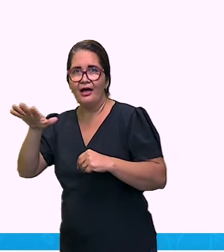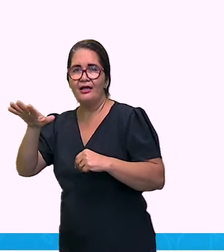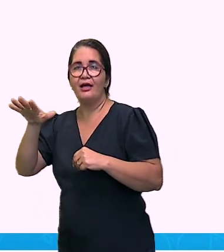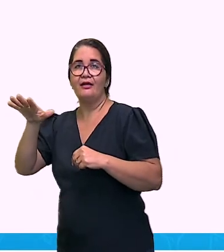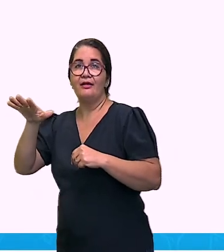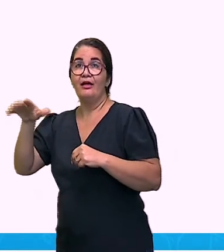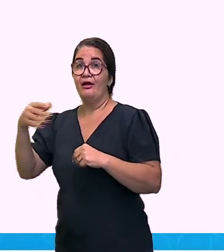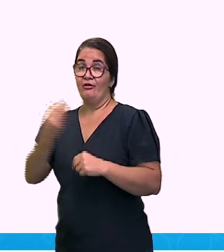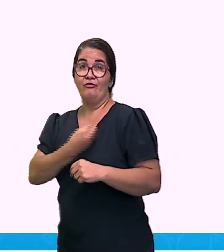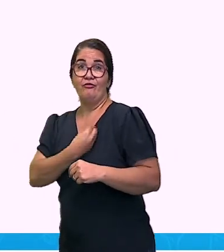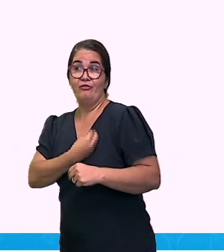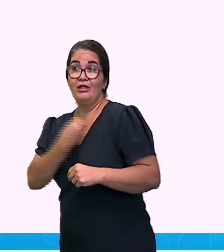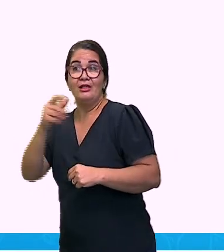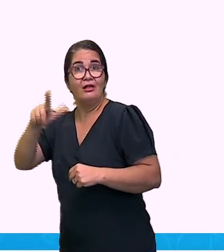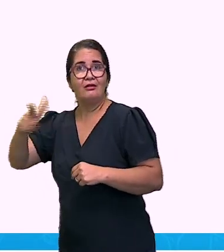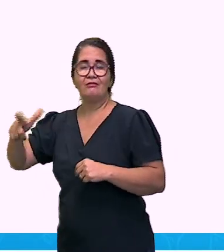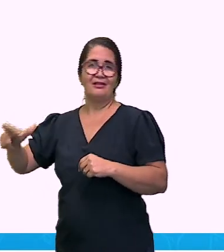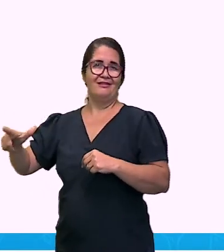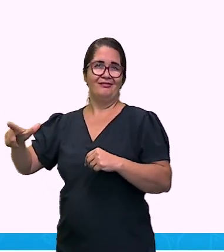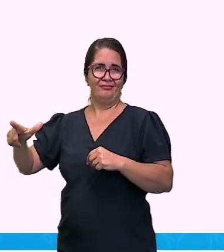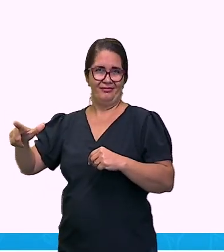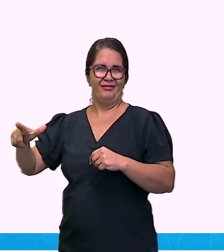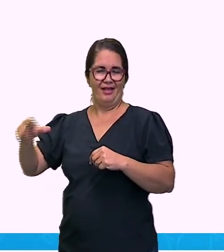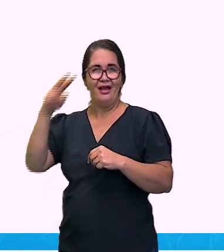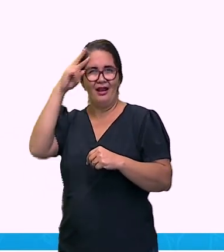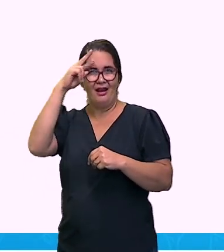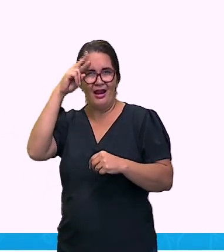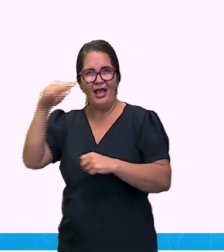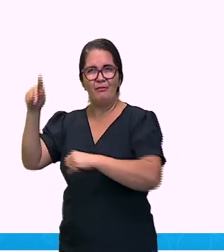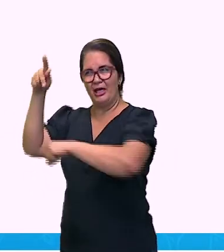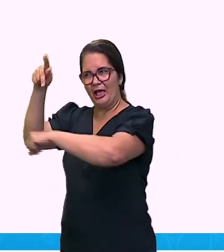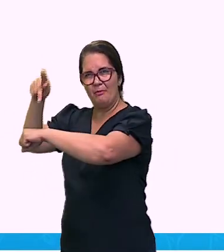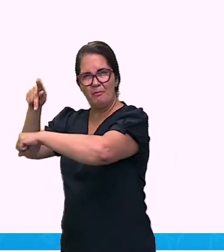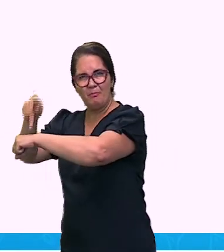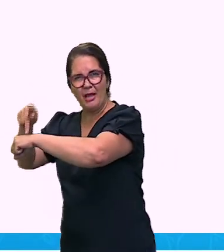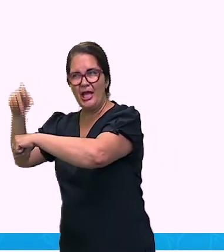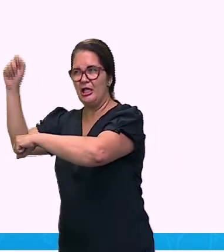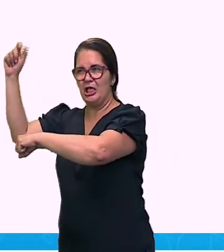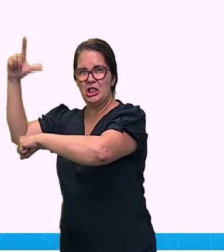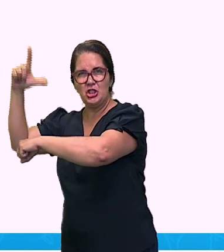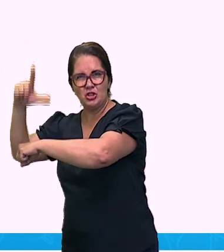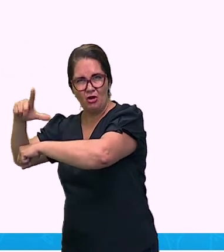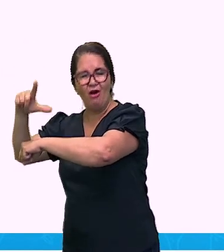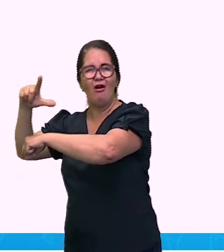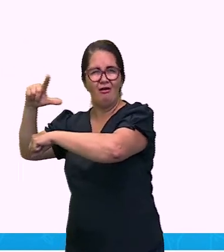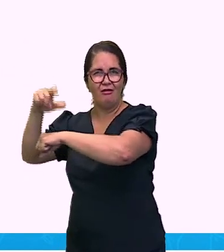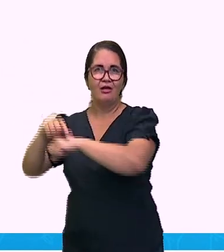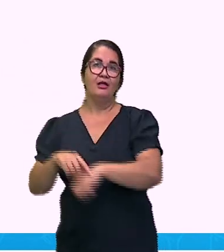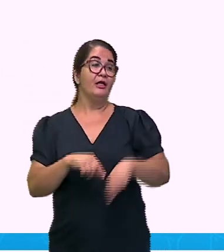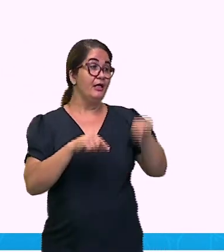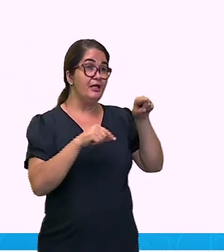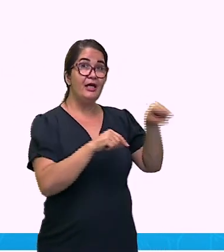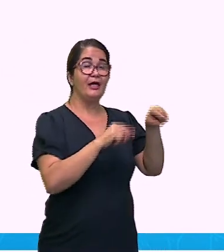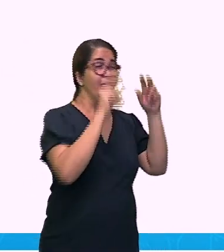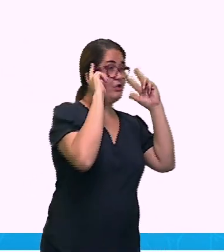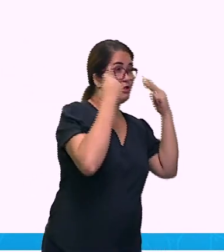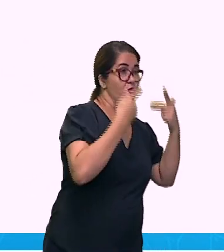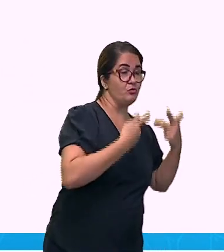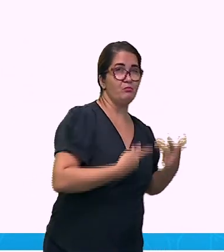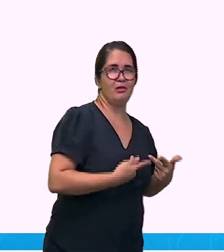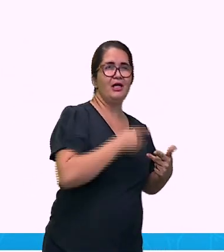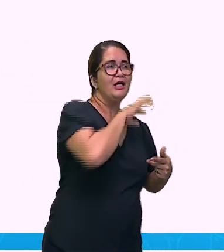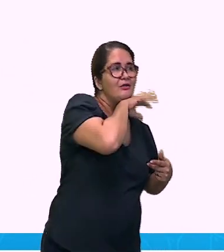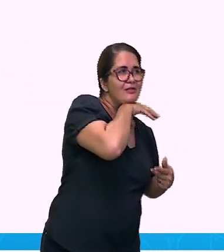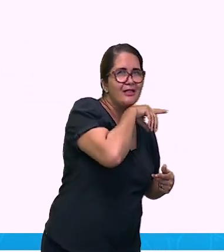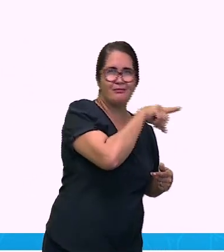né? A gente conseguindo trabalhar, andar, sobreviver dentro de um espaço e trazendo os outros seres